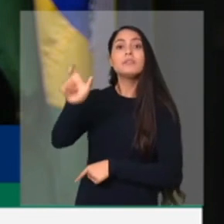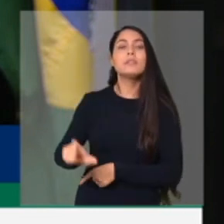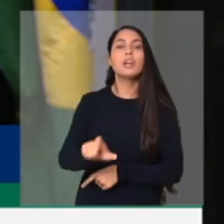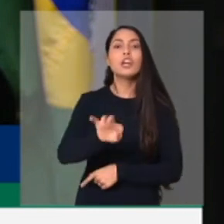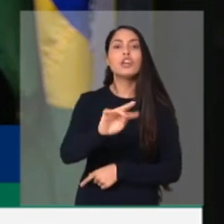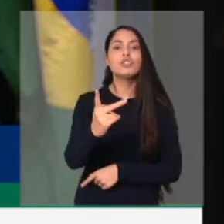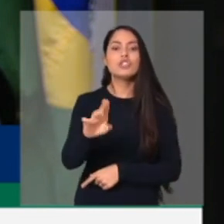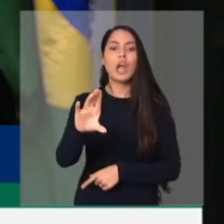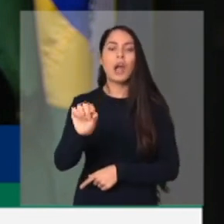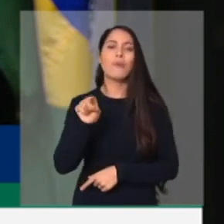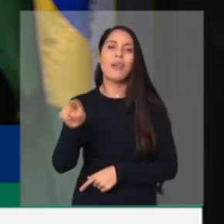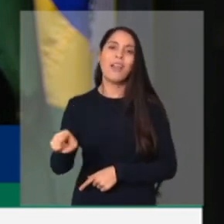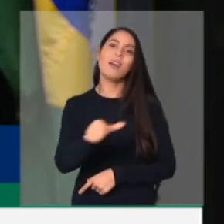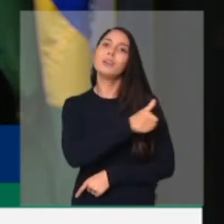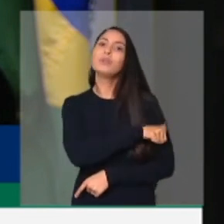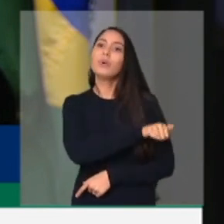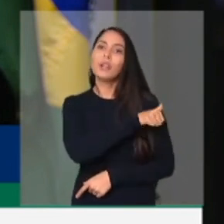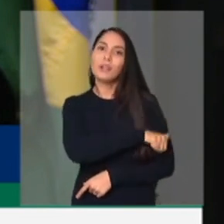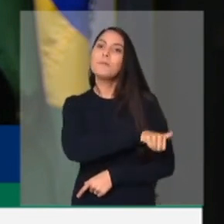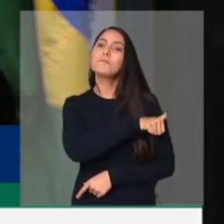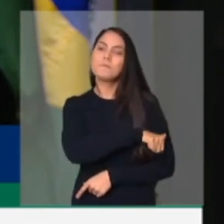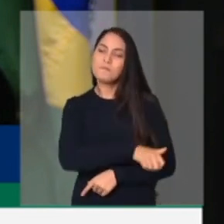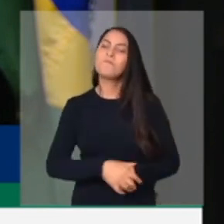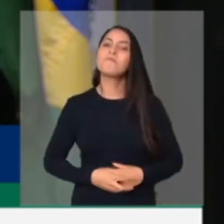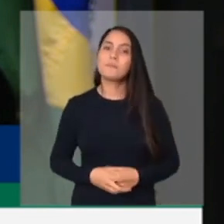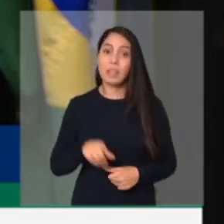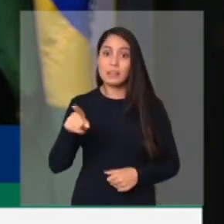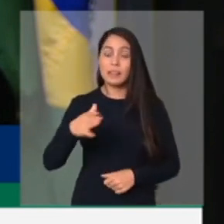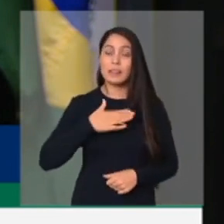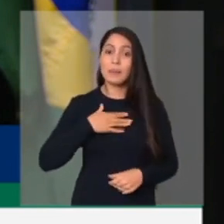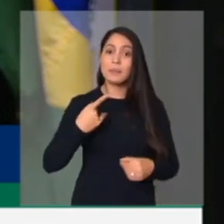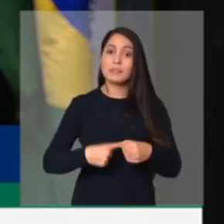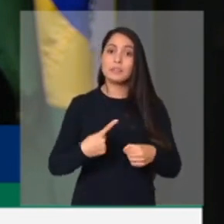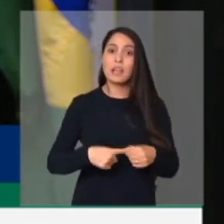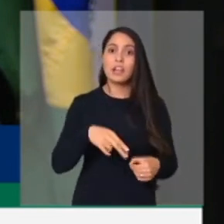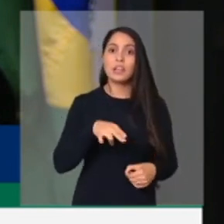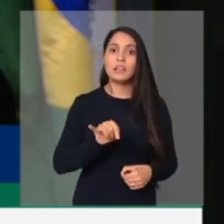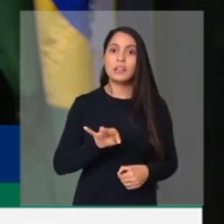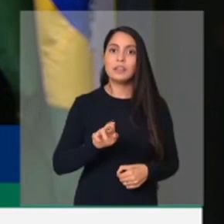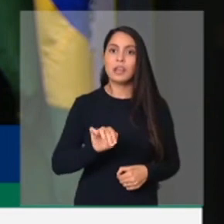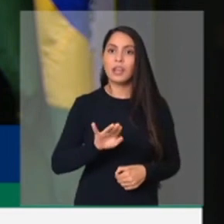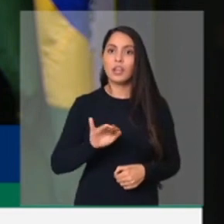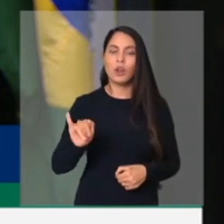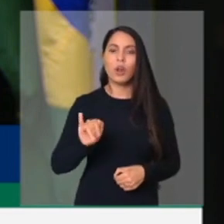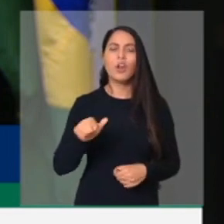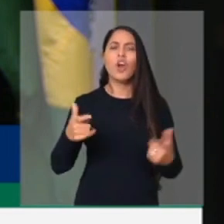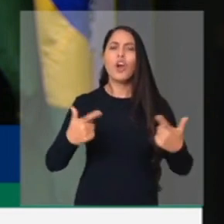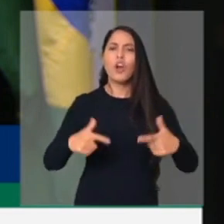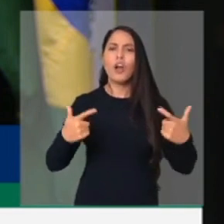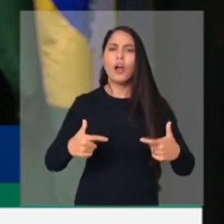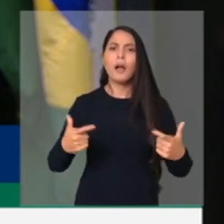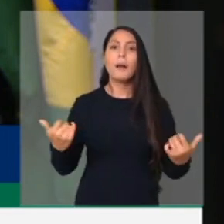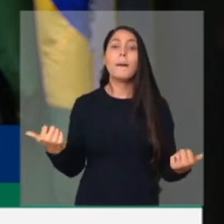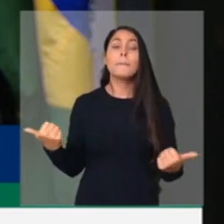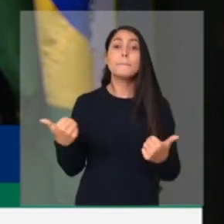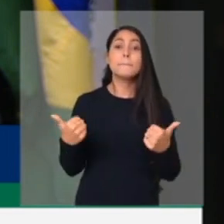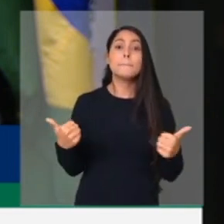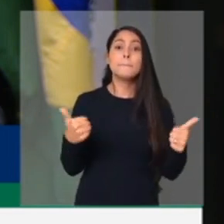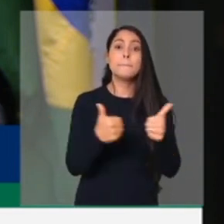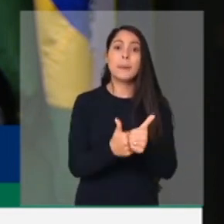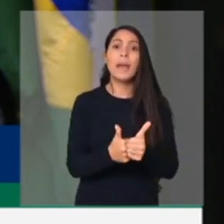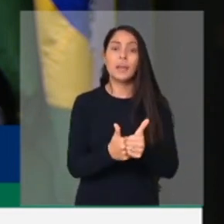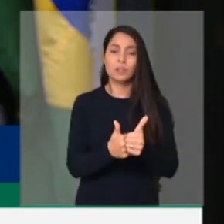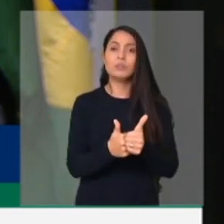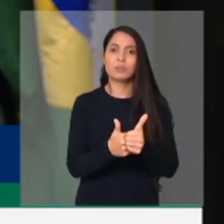Niterói, minha terra, ele morava na comunidade de Santo Cristo, no Fonseca. Em determinado